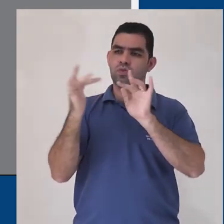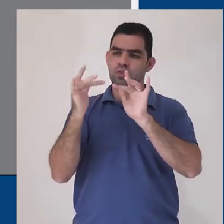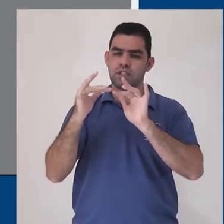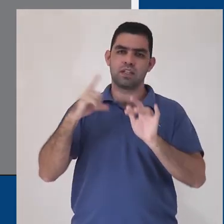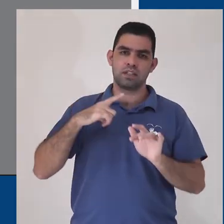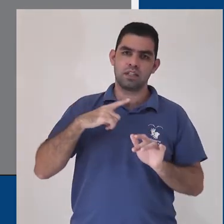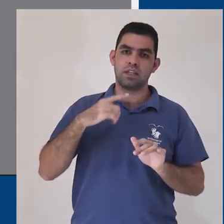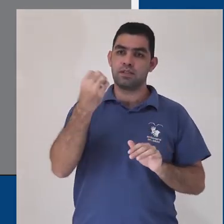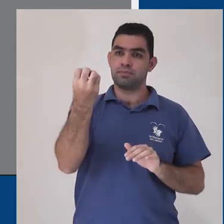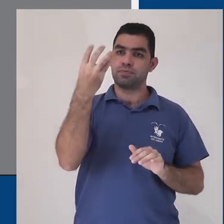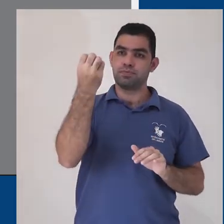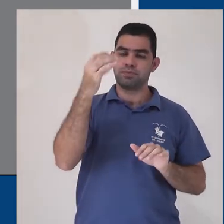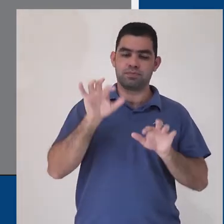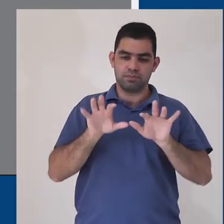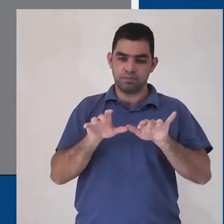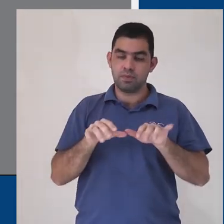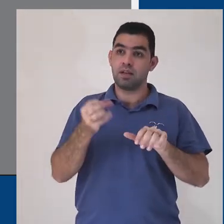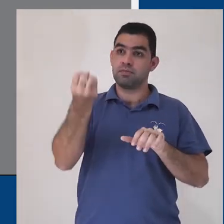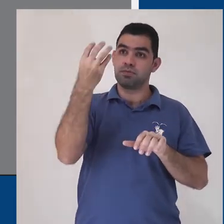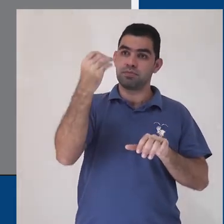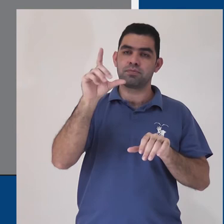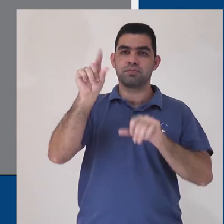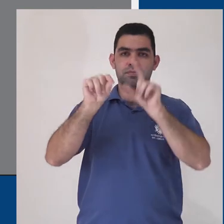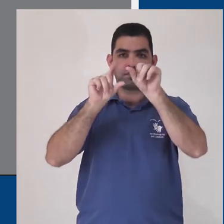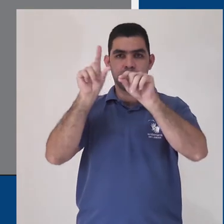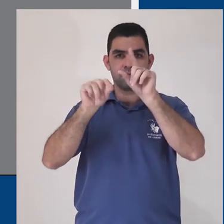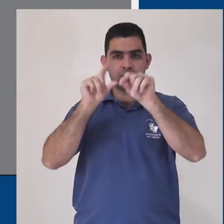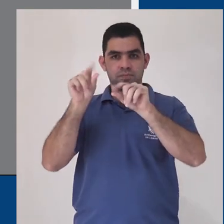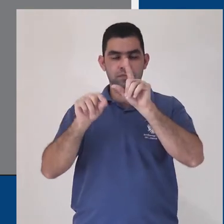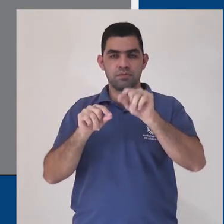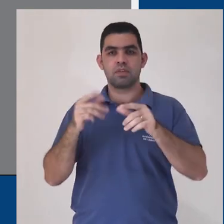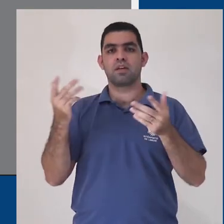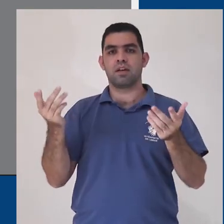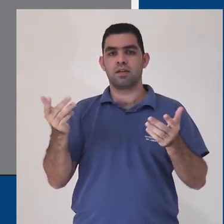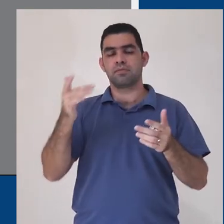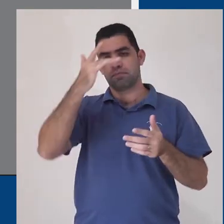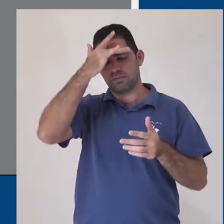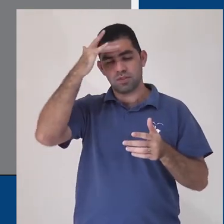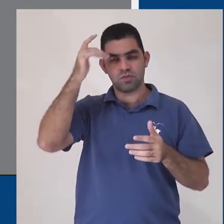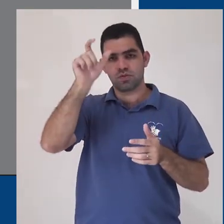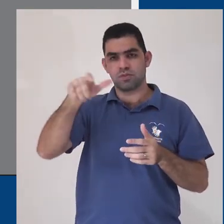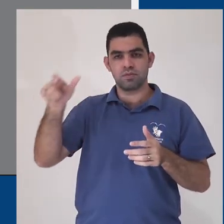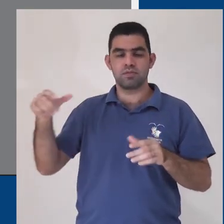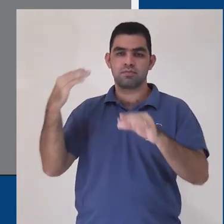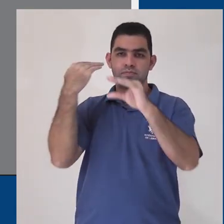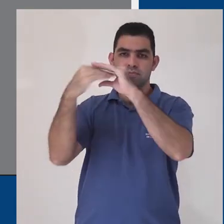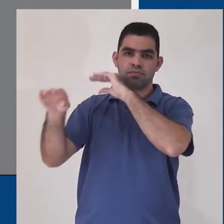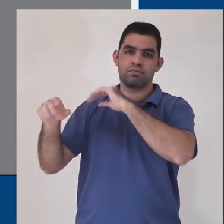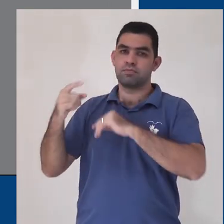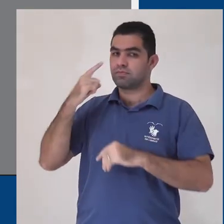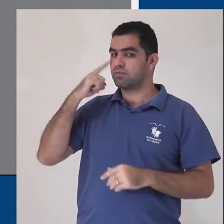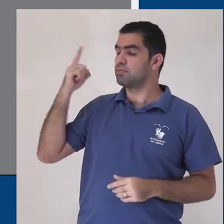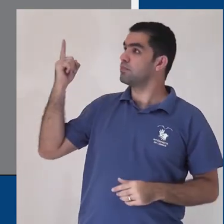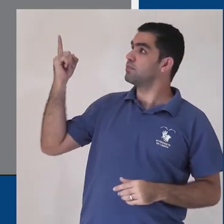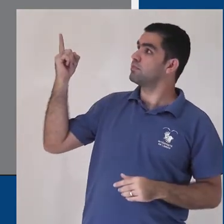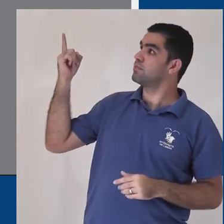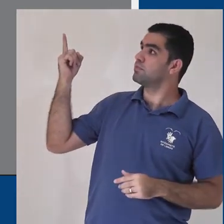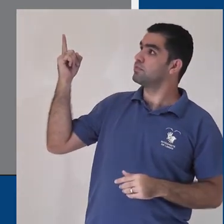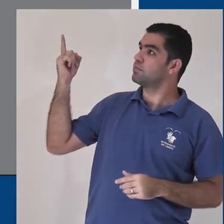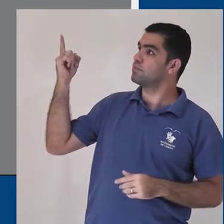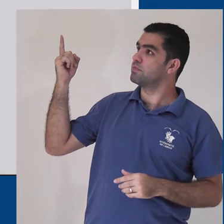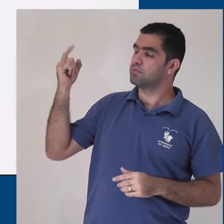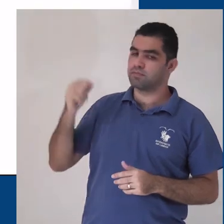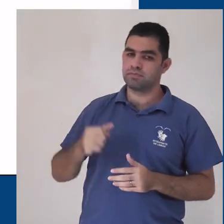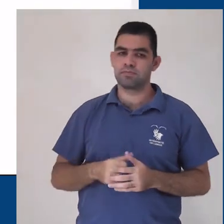sua lista de contatos, o Google irá te sugerir conforme você digita. Basta clicar na sugestão e clicar no ícone do avião de papel